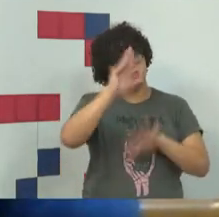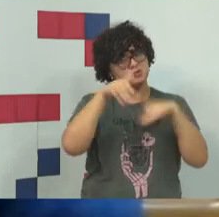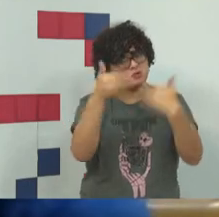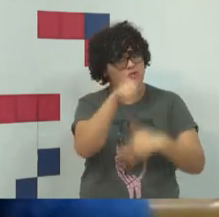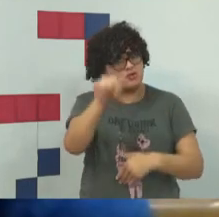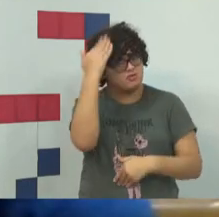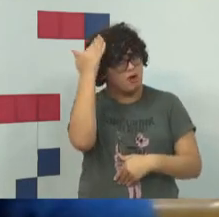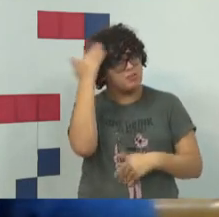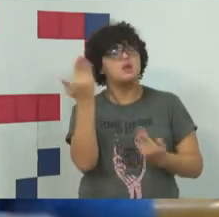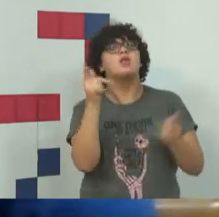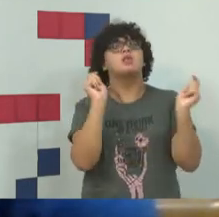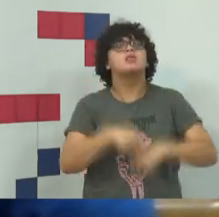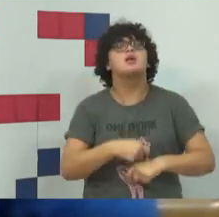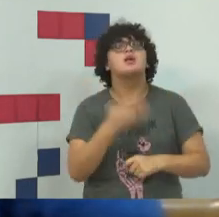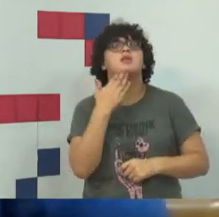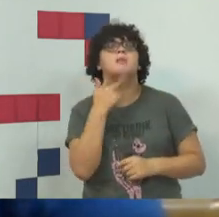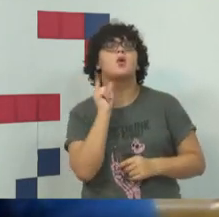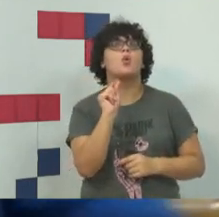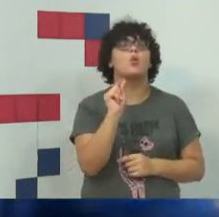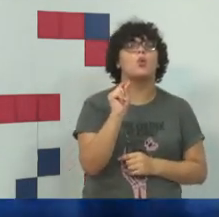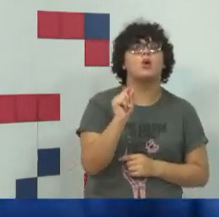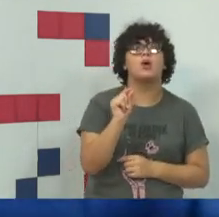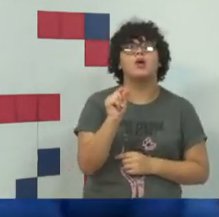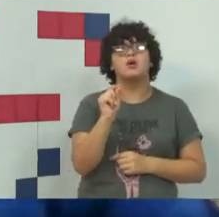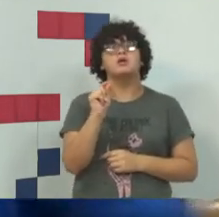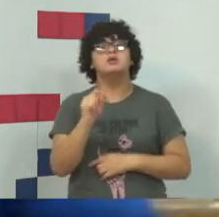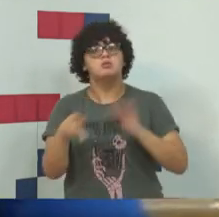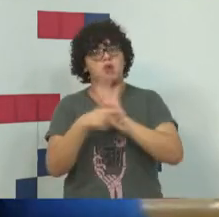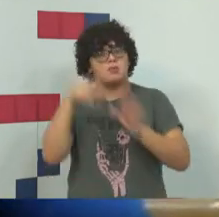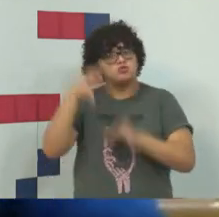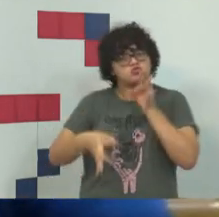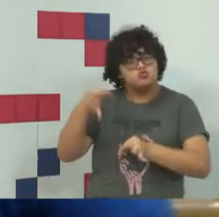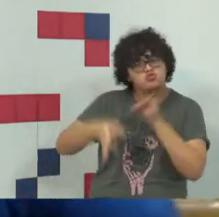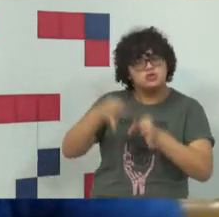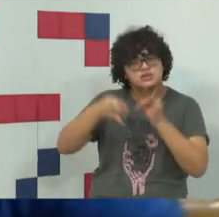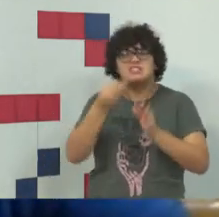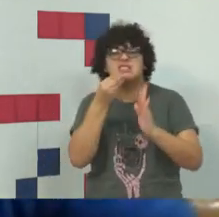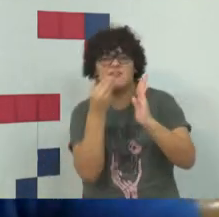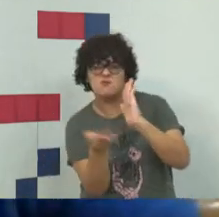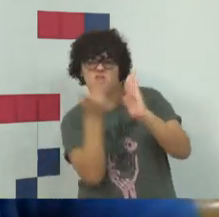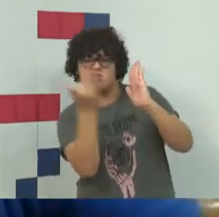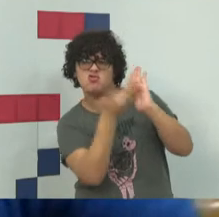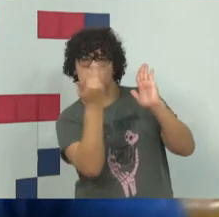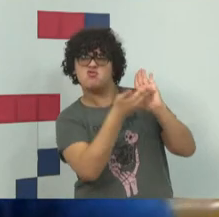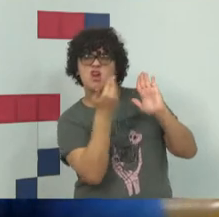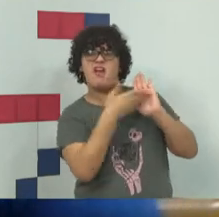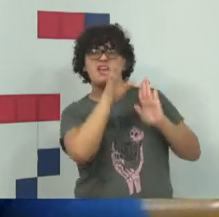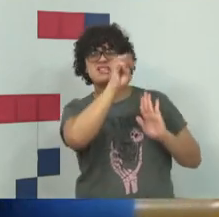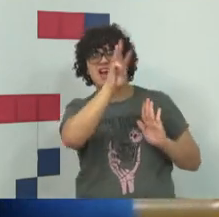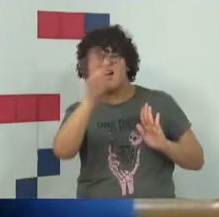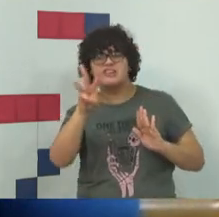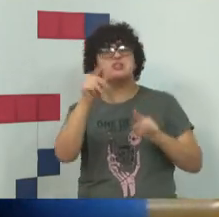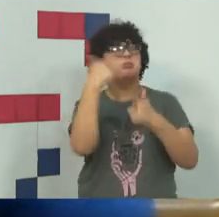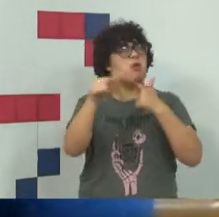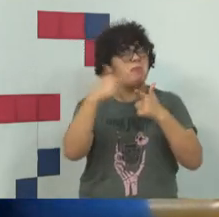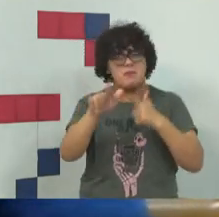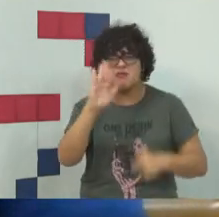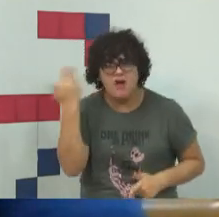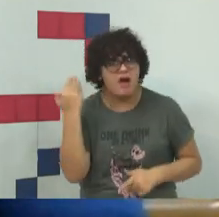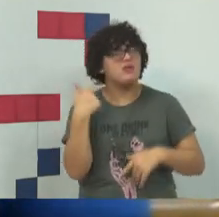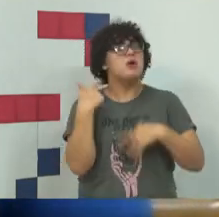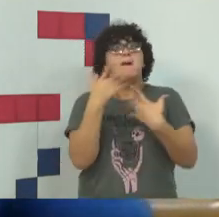conseguiu, através da justiça, retirar do ar uma série de fake news, de perfis